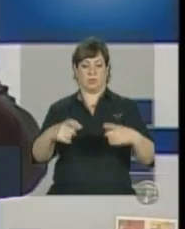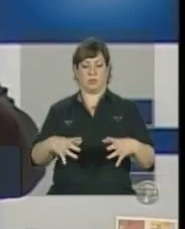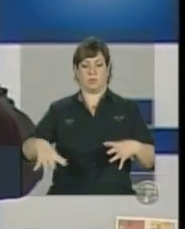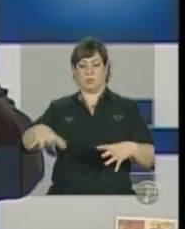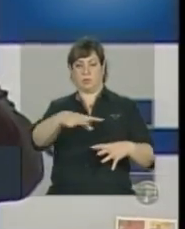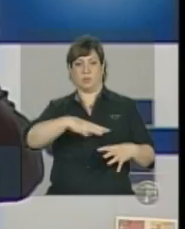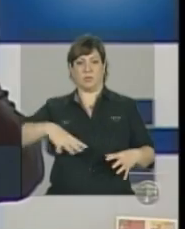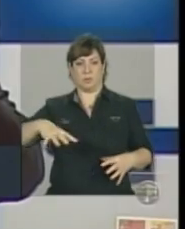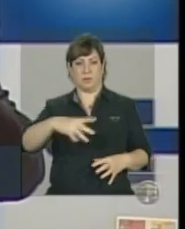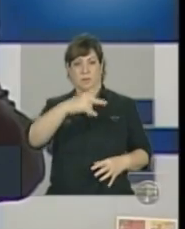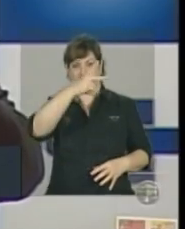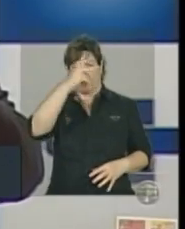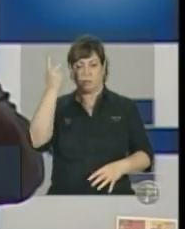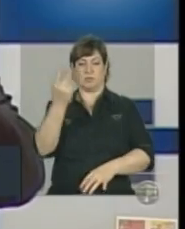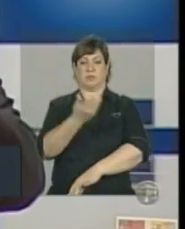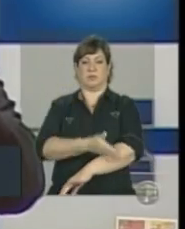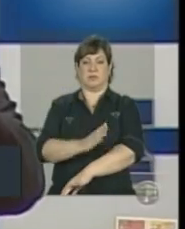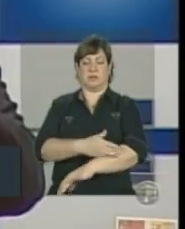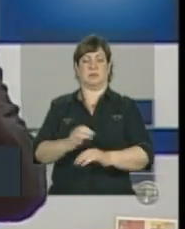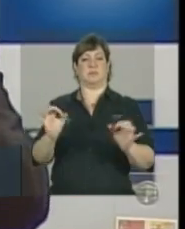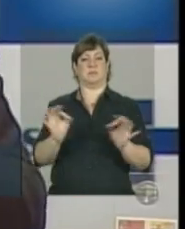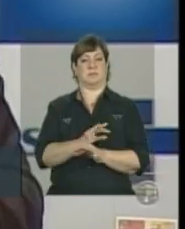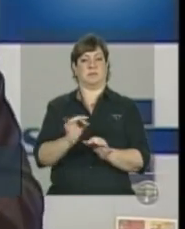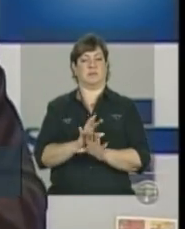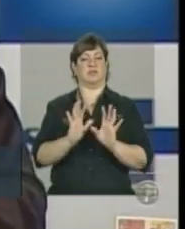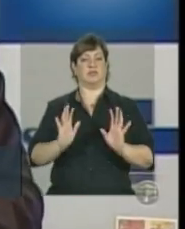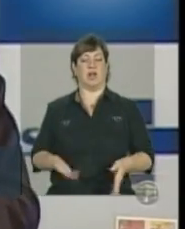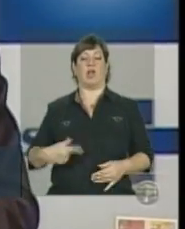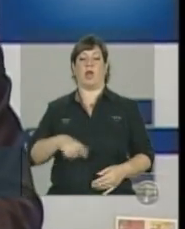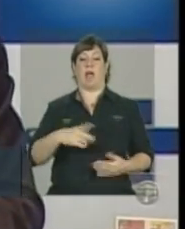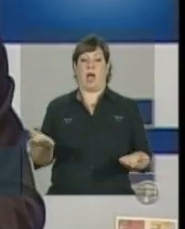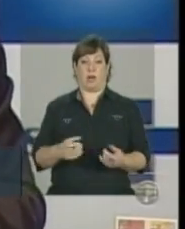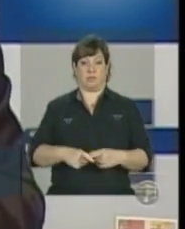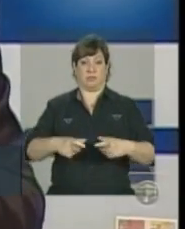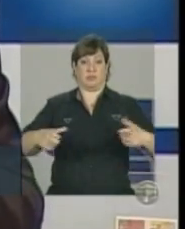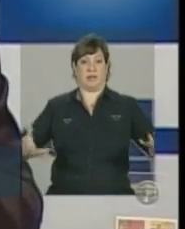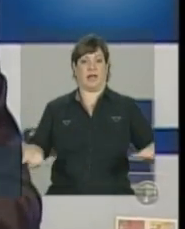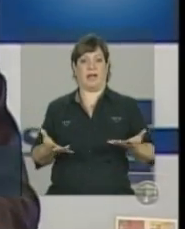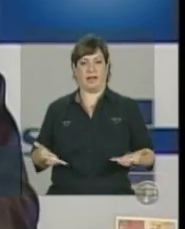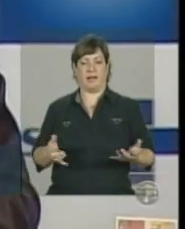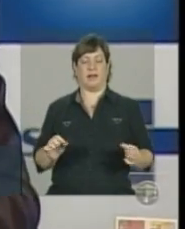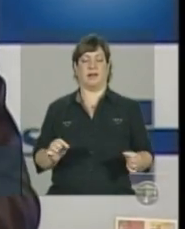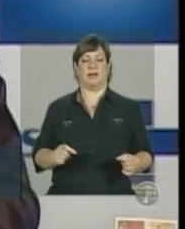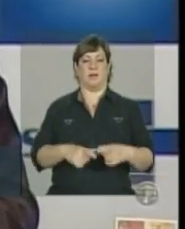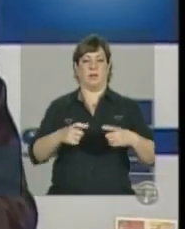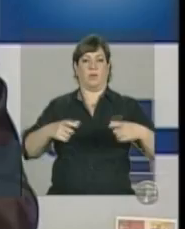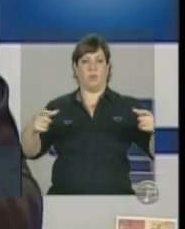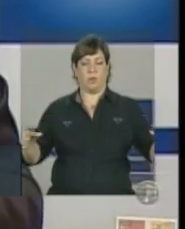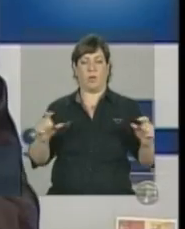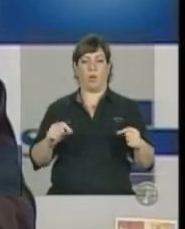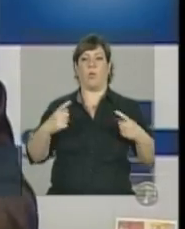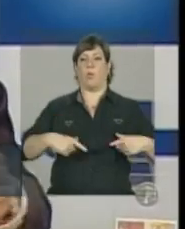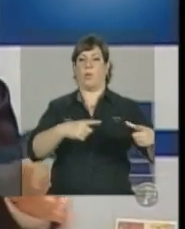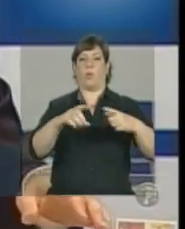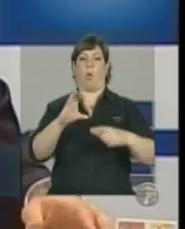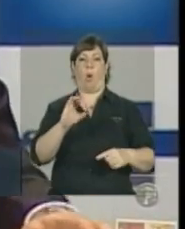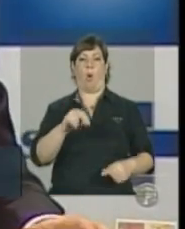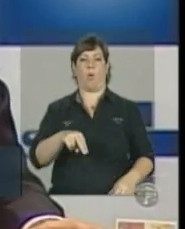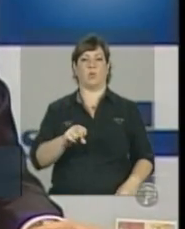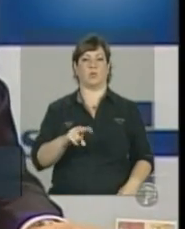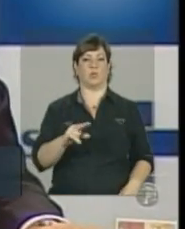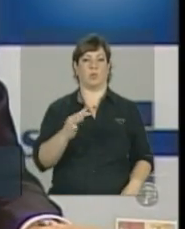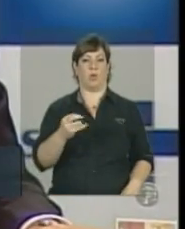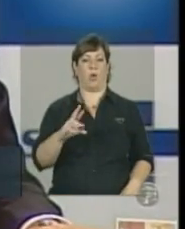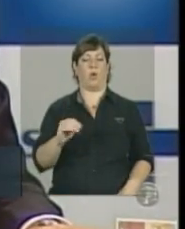pessoas já treinadas e capacitadas. Nós estamos no processo de ampliação agora, então ampliar os consultórios na rua, já com profissionais